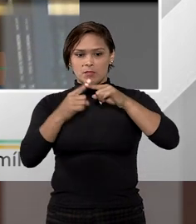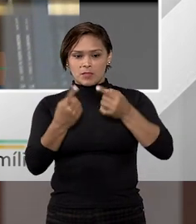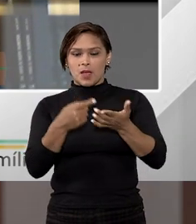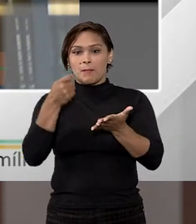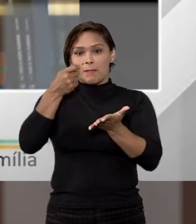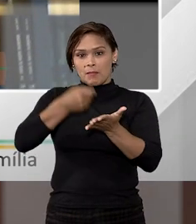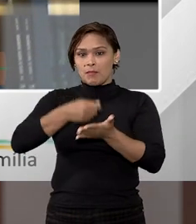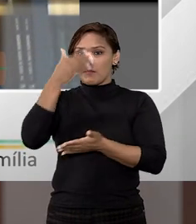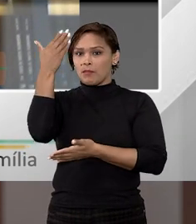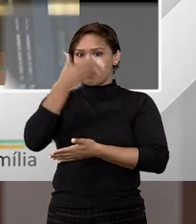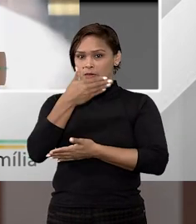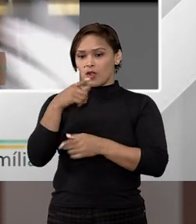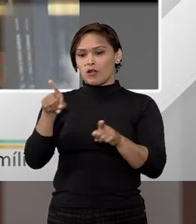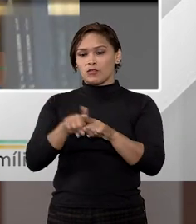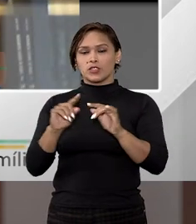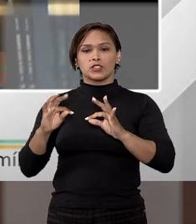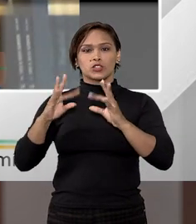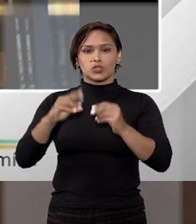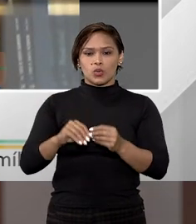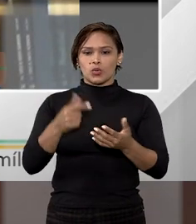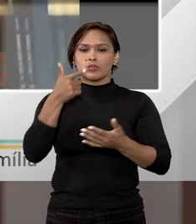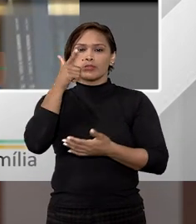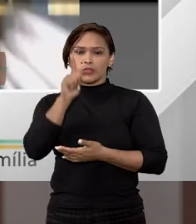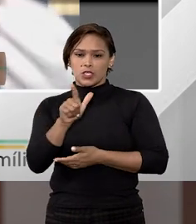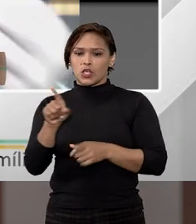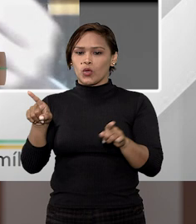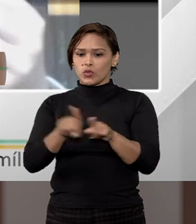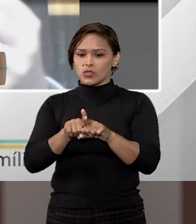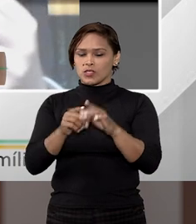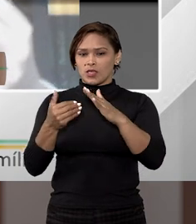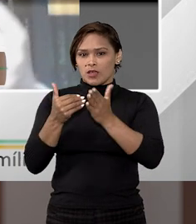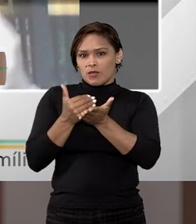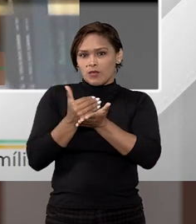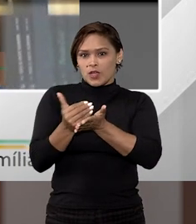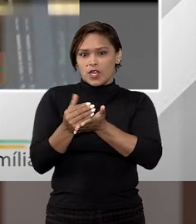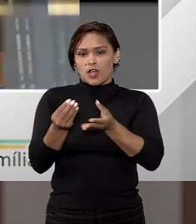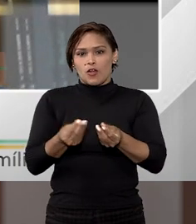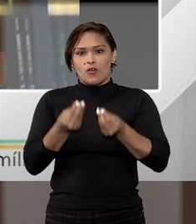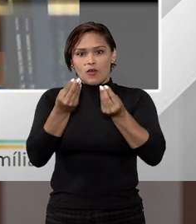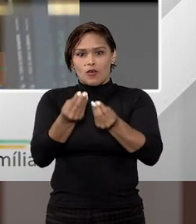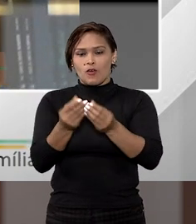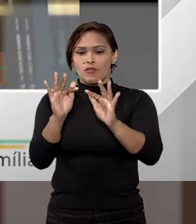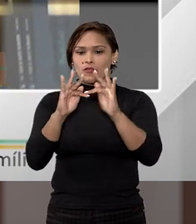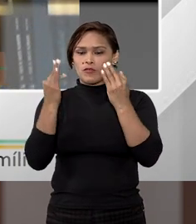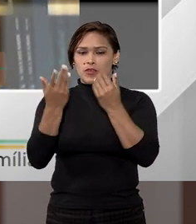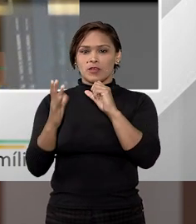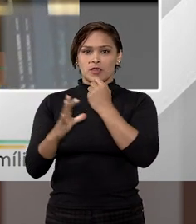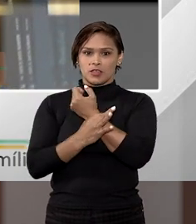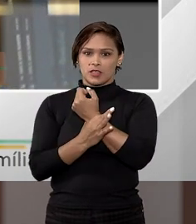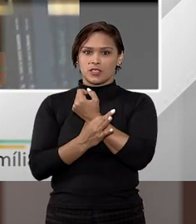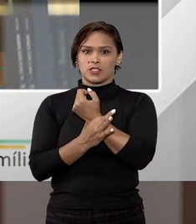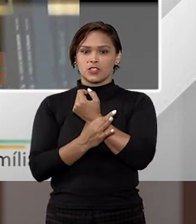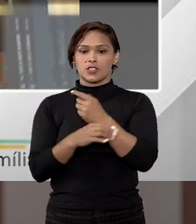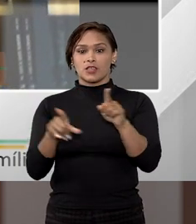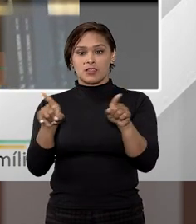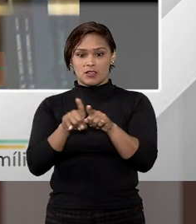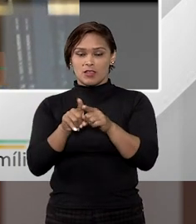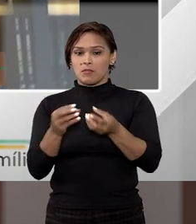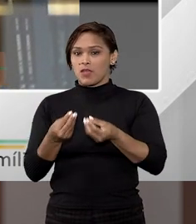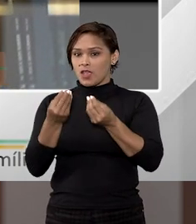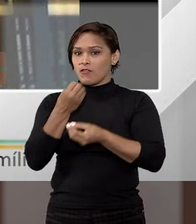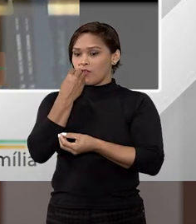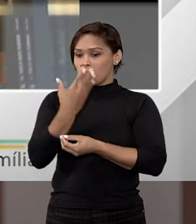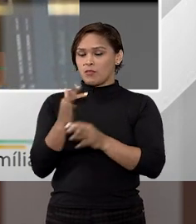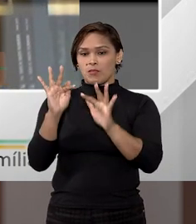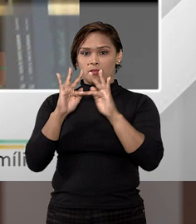mas comprova-se que o proveito obtido a partir da oferta do bem de família em garantia reverteu para a